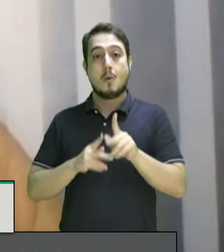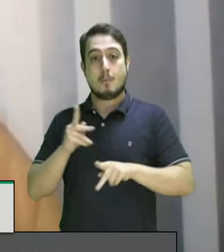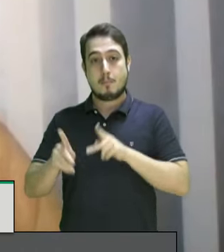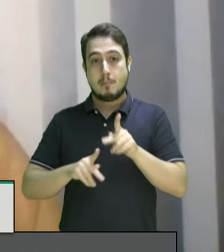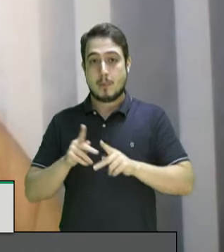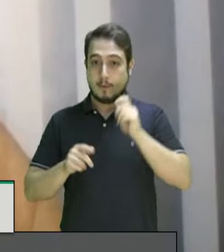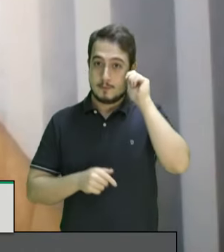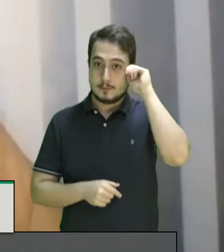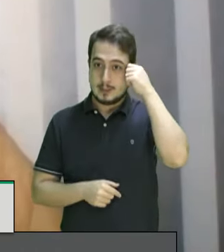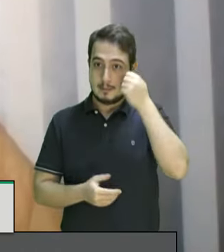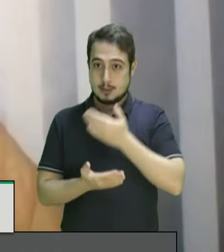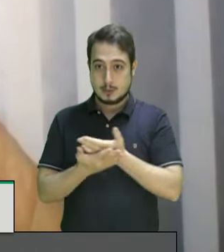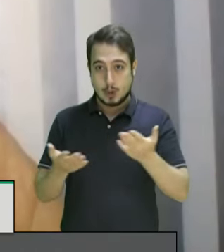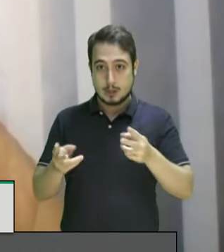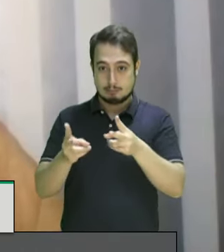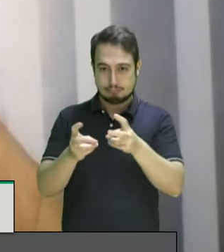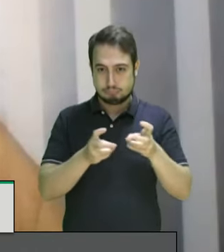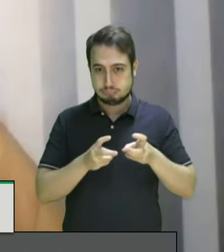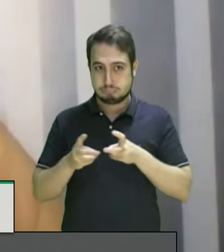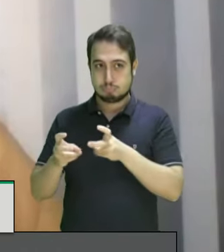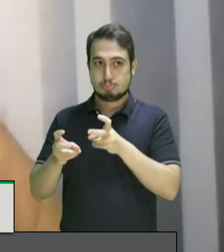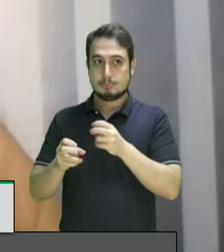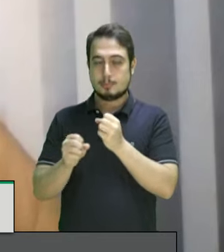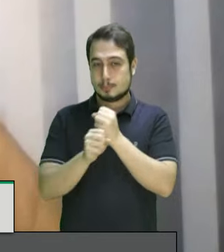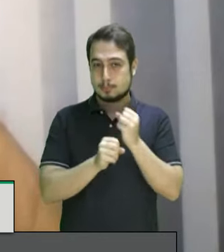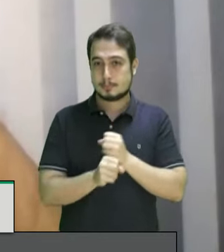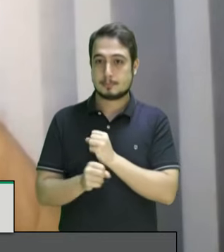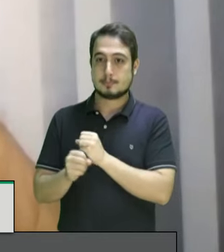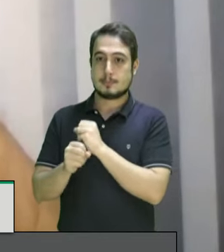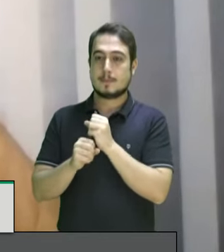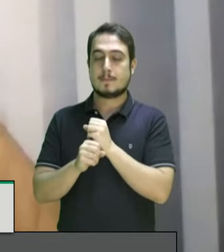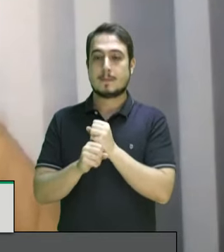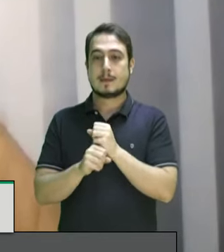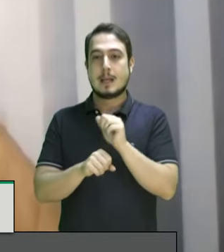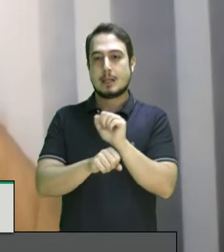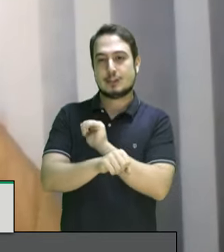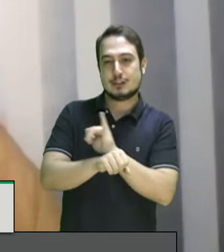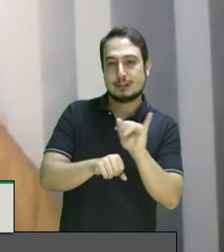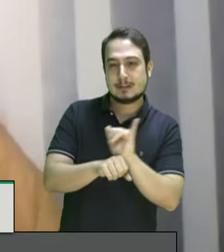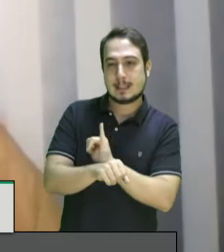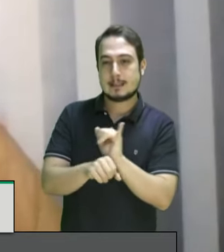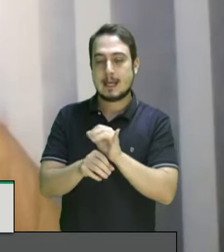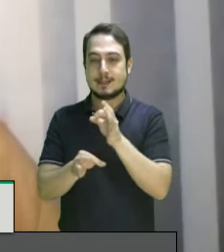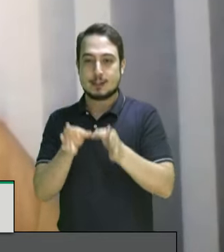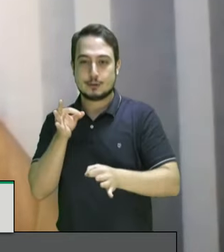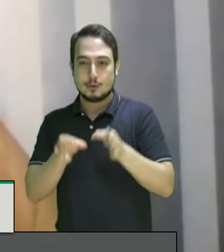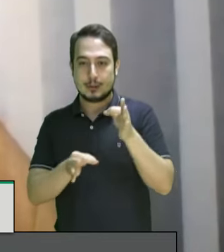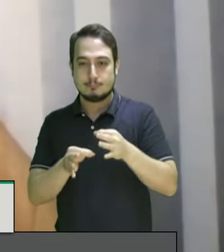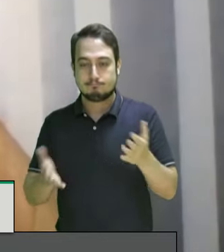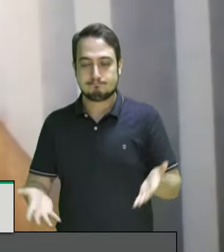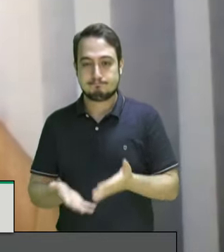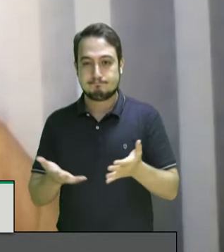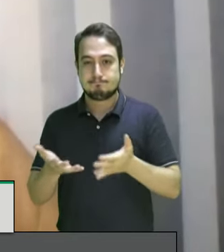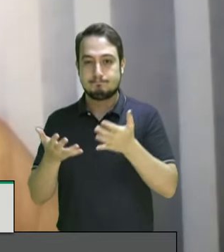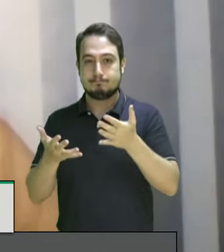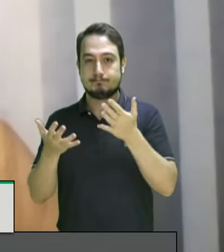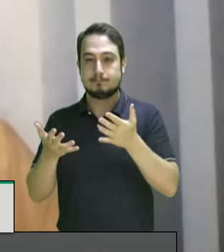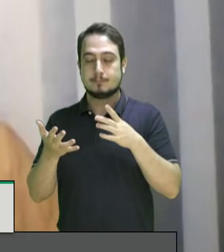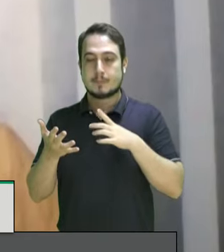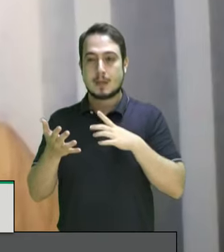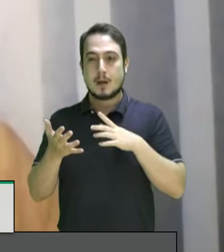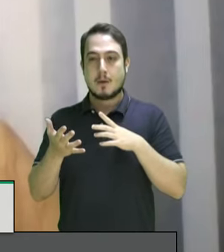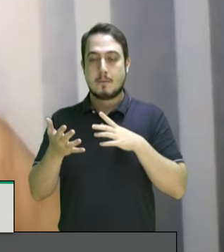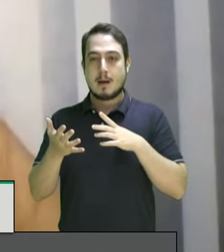que nós percebemos a iniciativa da construção de mecanismos jurídicos que propiciem uma métrica